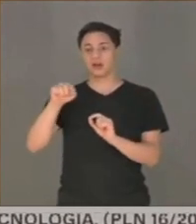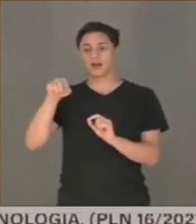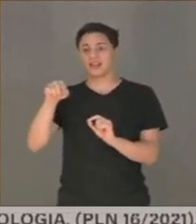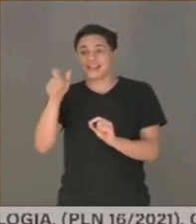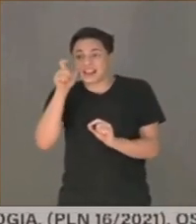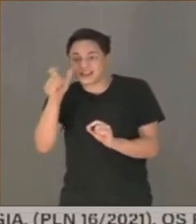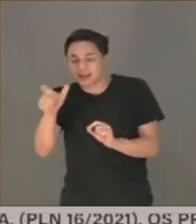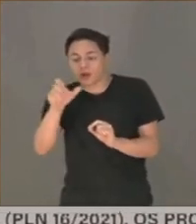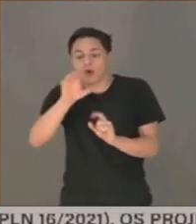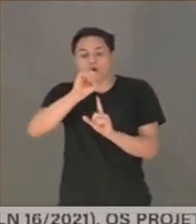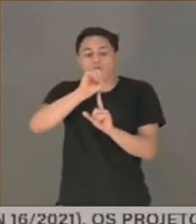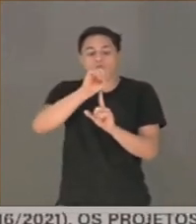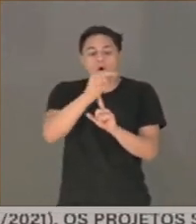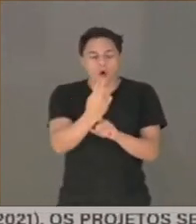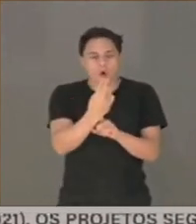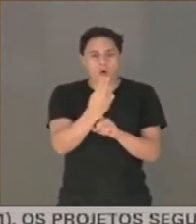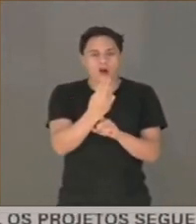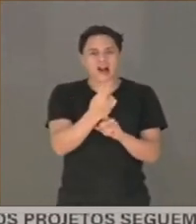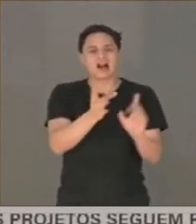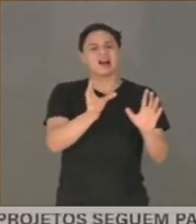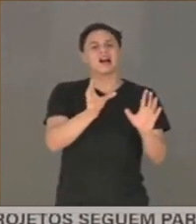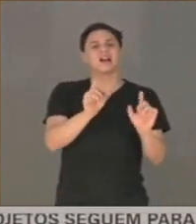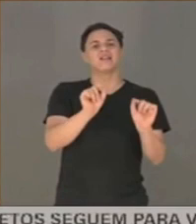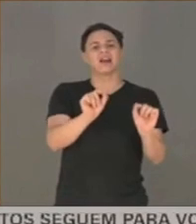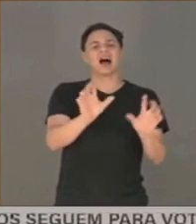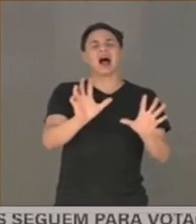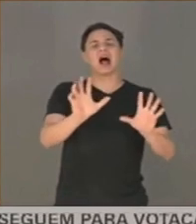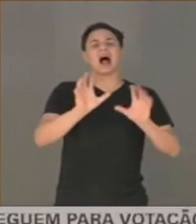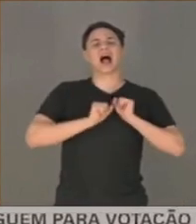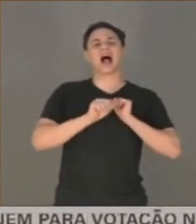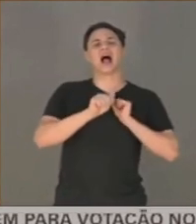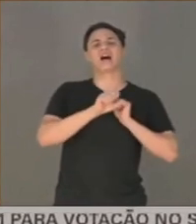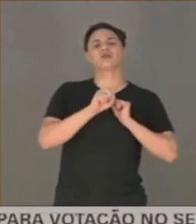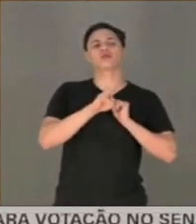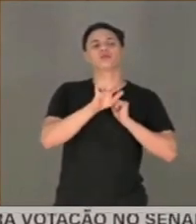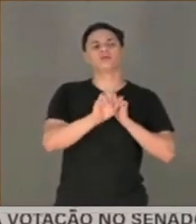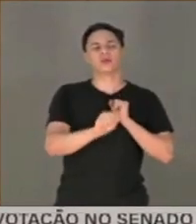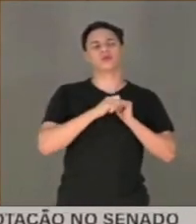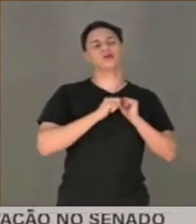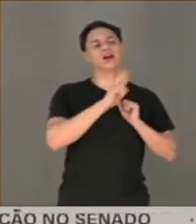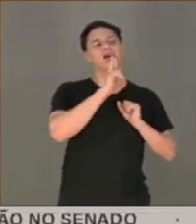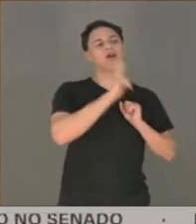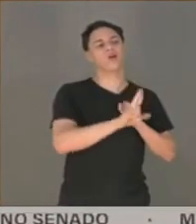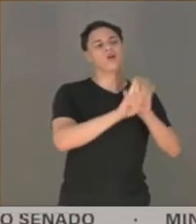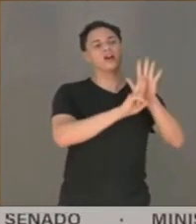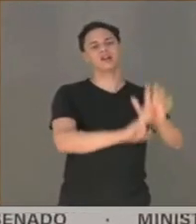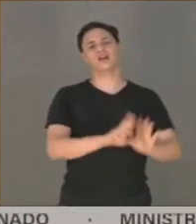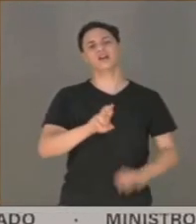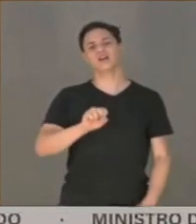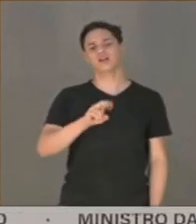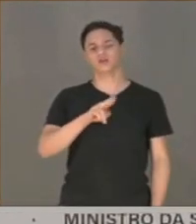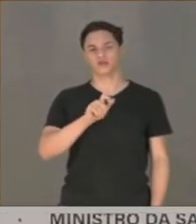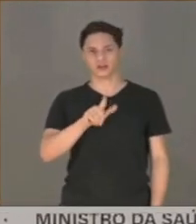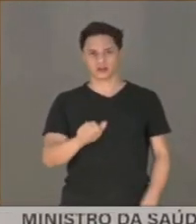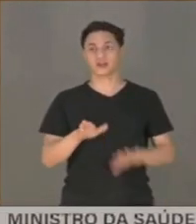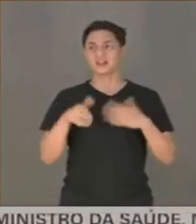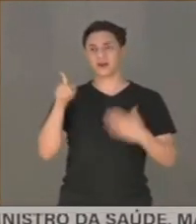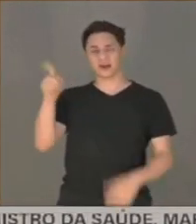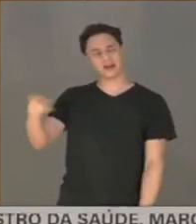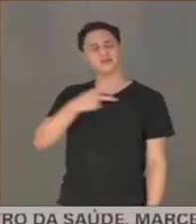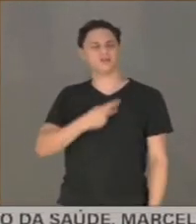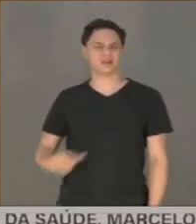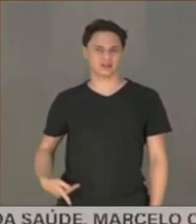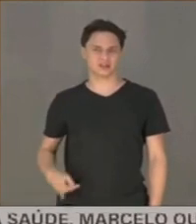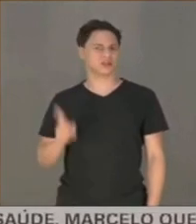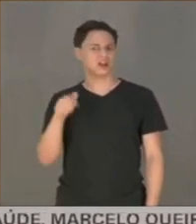produzir o resultado. O Presidente é responsável por ação e por omissão, e por dolo. Seja dolo direto, seja dolo